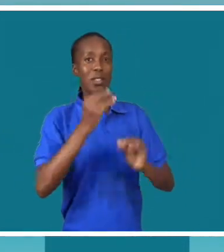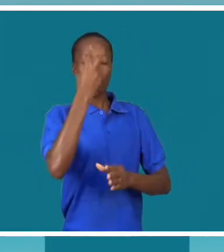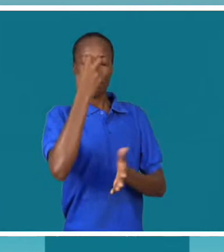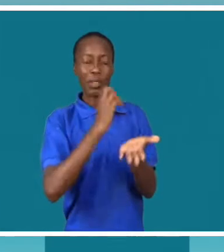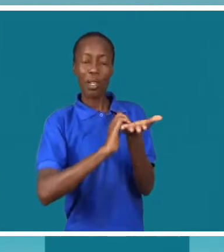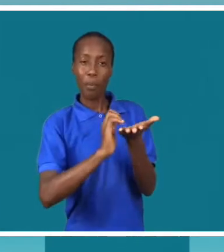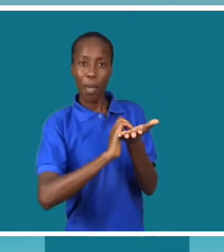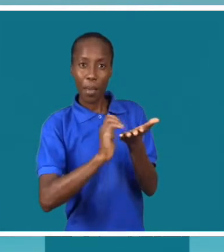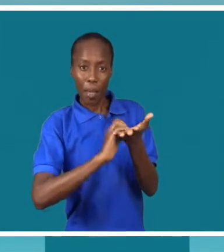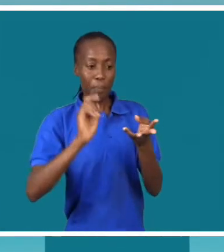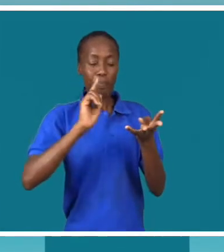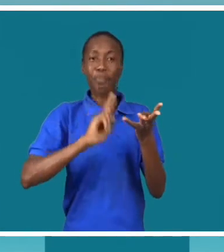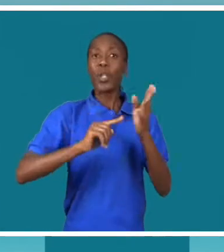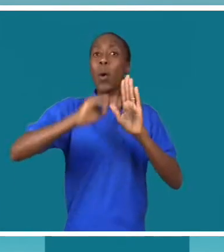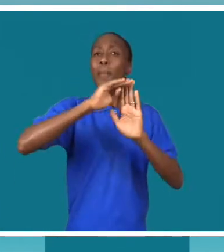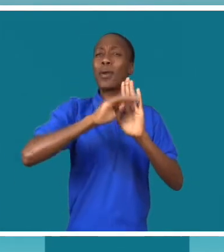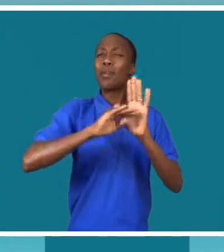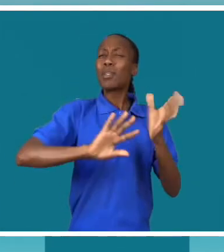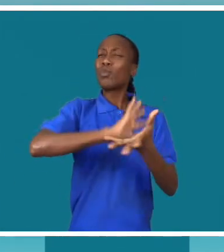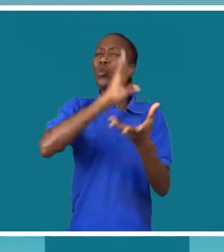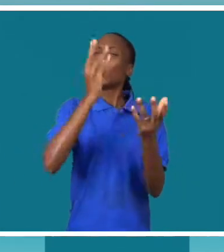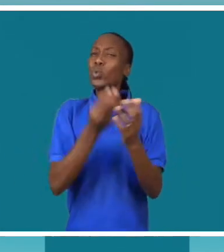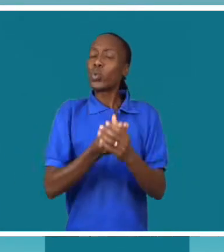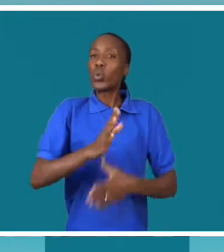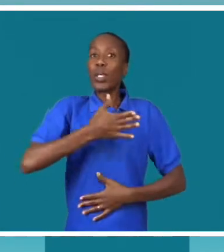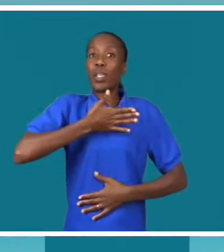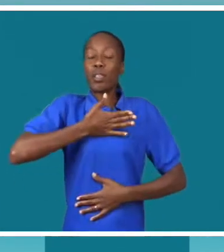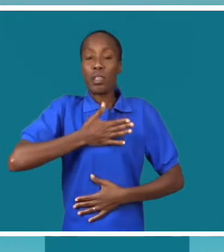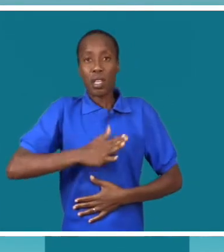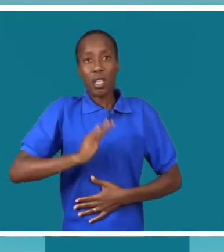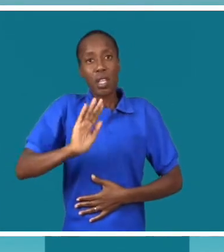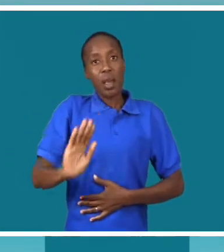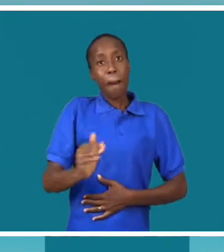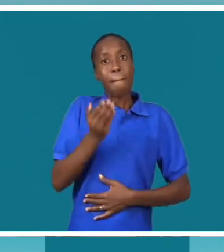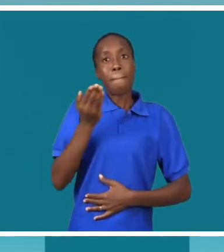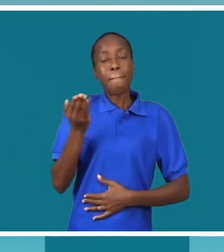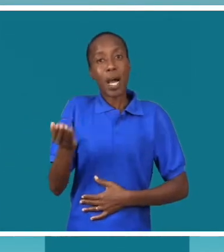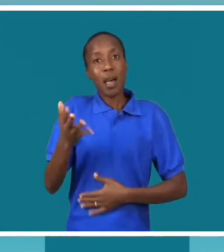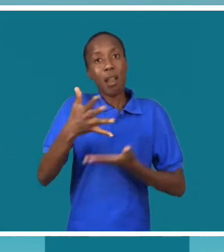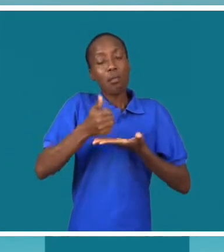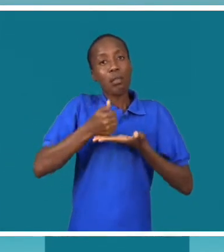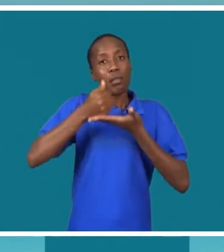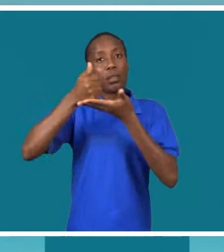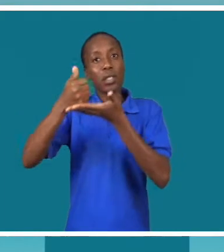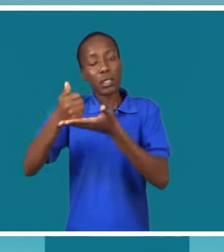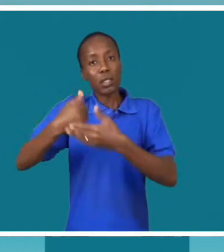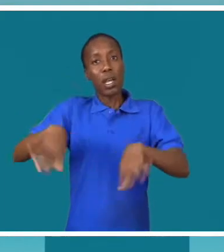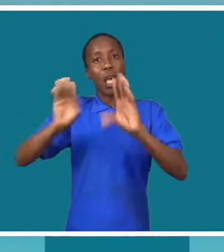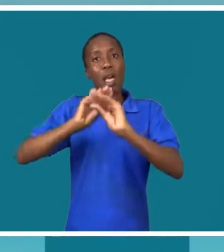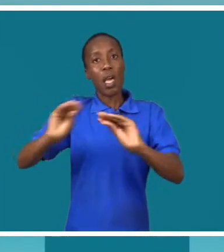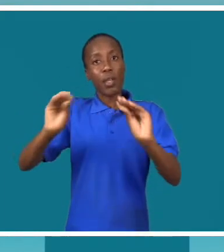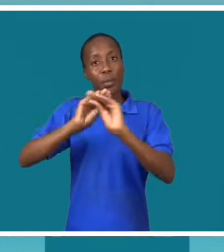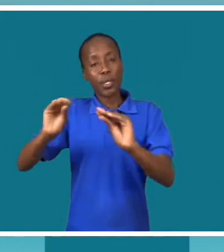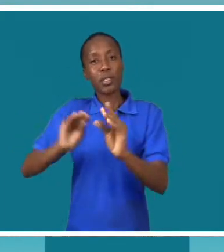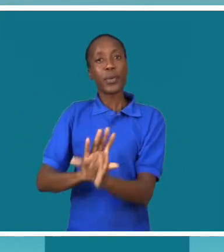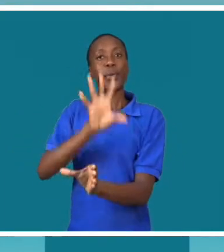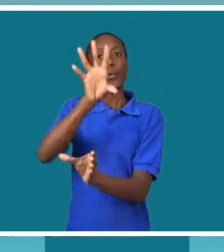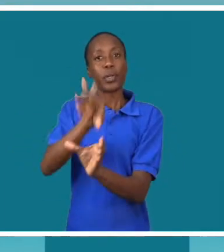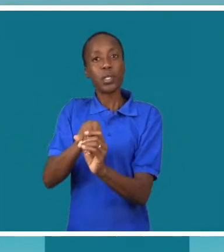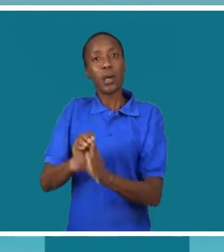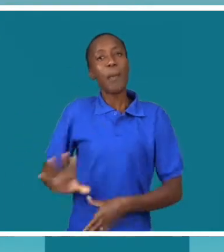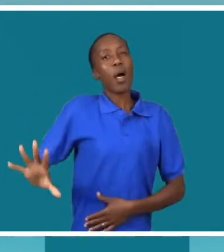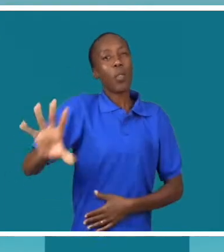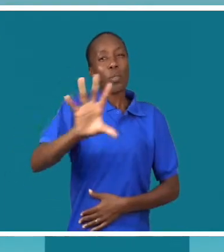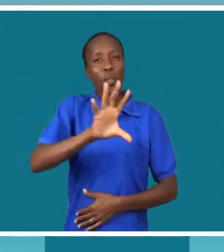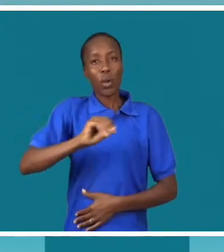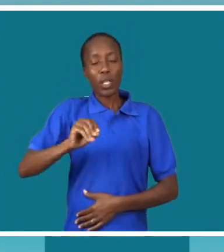ensino em braille, programarmos todas as ações necessárias para responder à educação